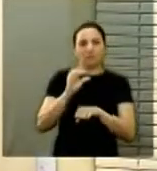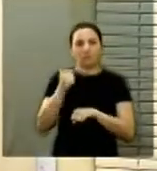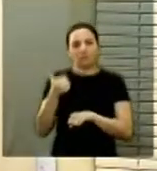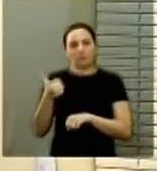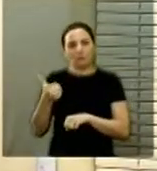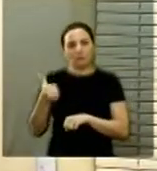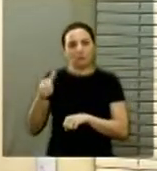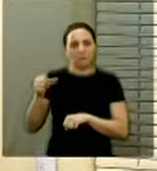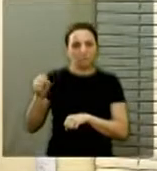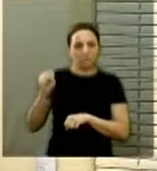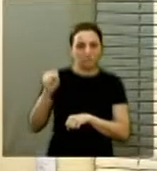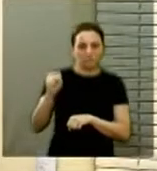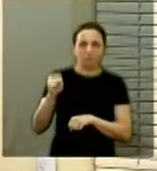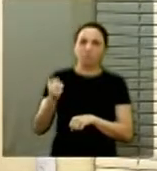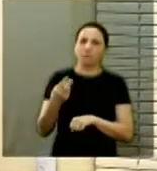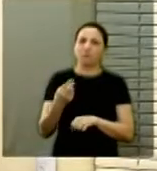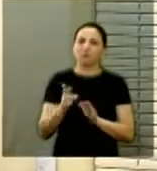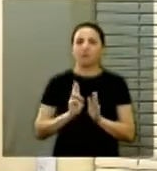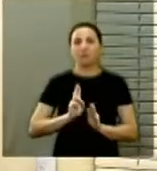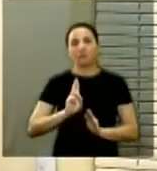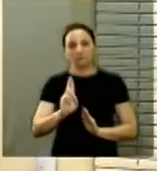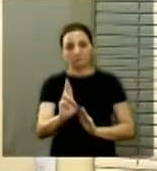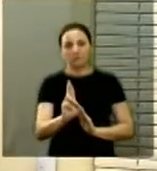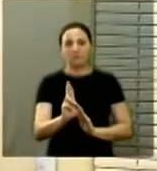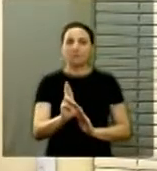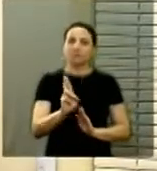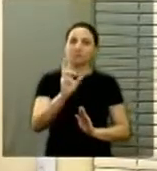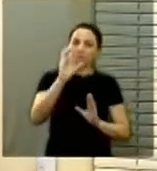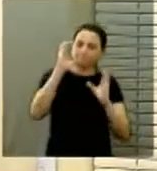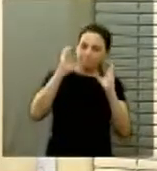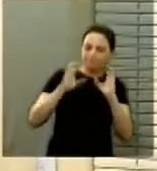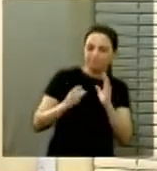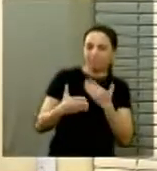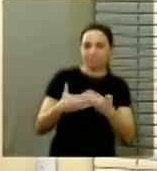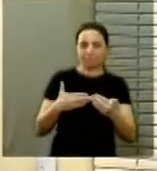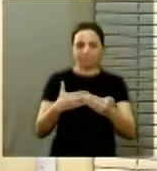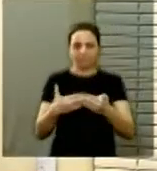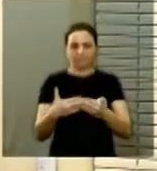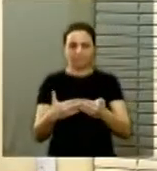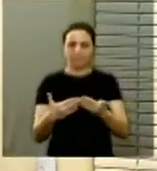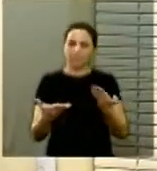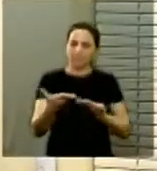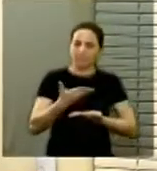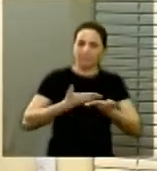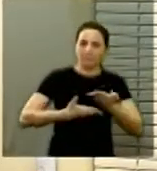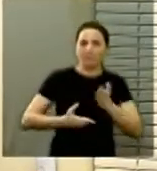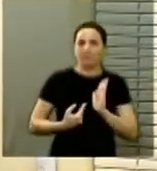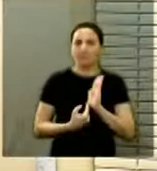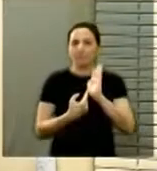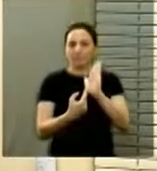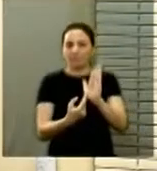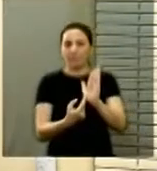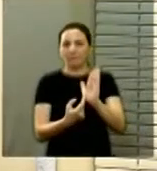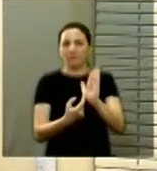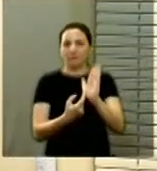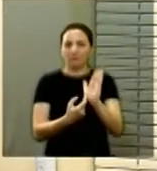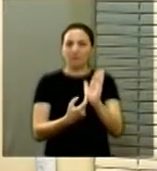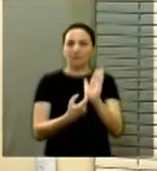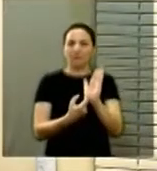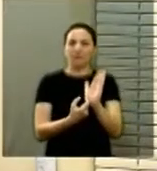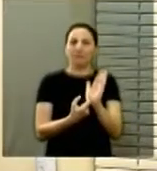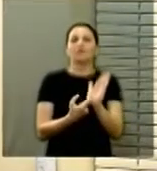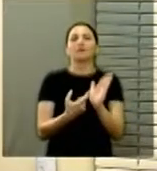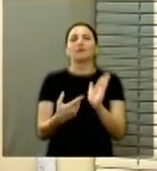reconhecidas a todo e qualquer cidadão. A essa dinâmica atribui-se a expressão vedação do